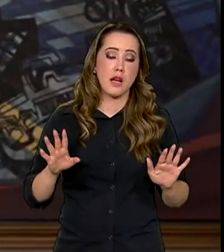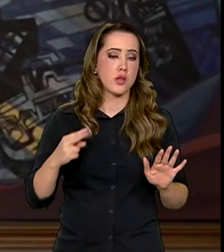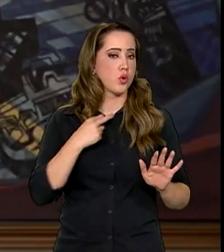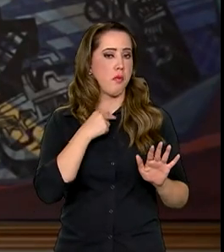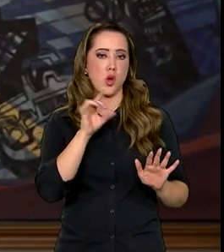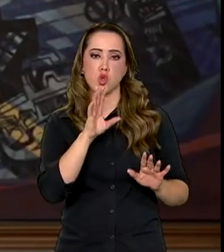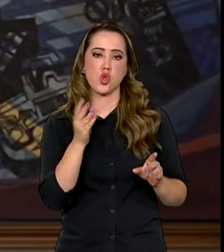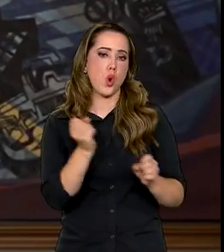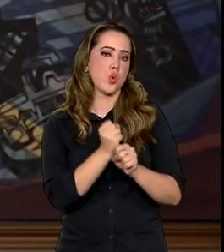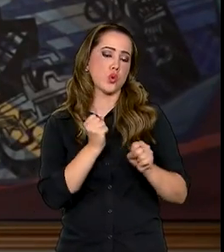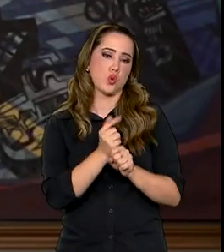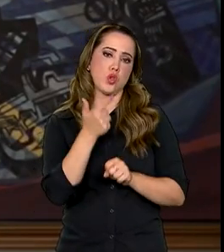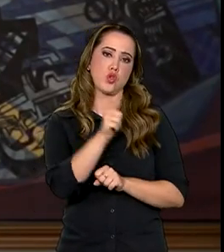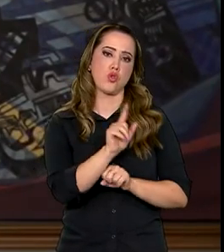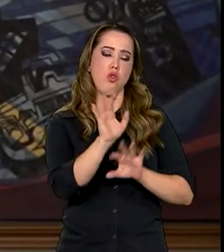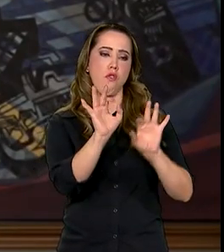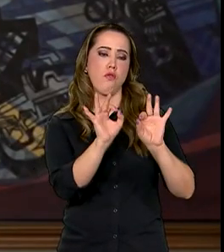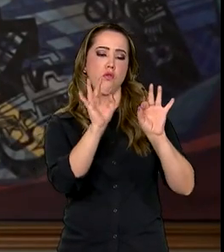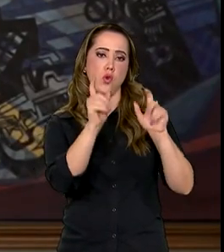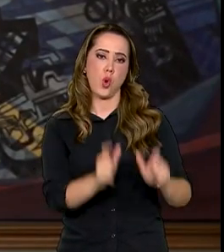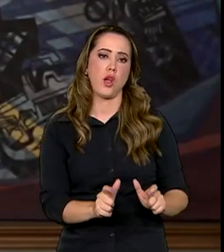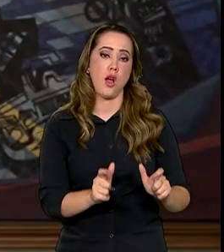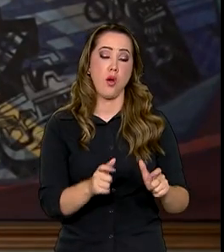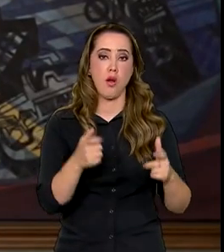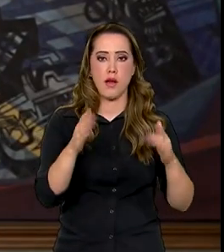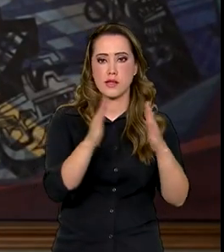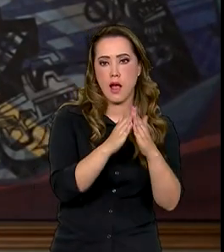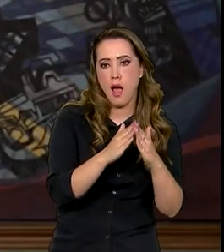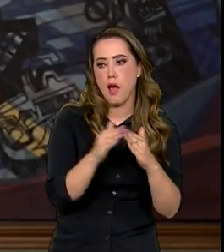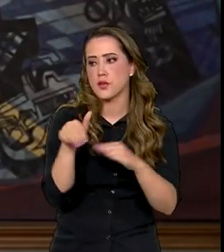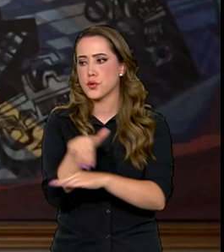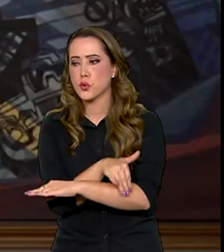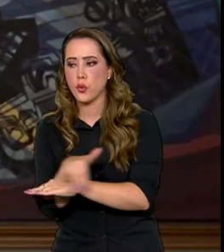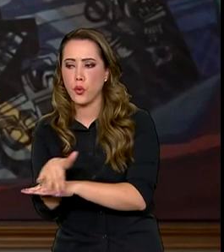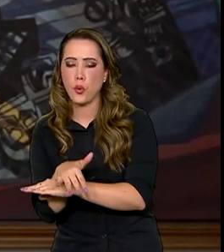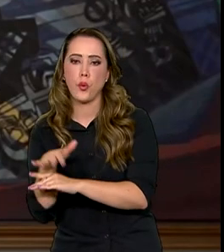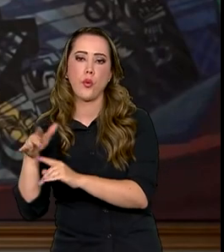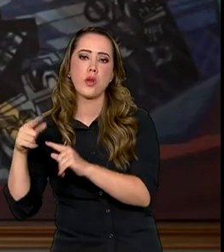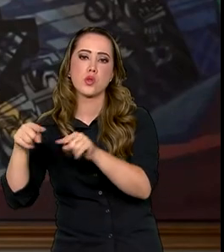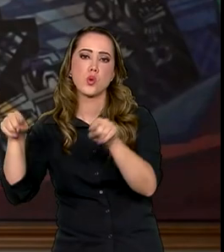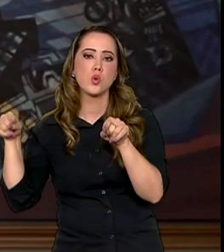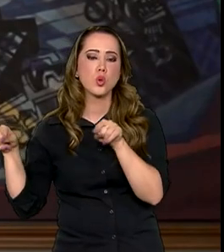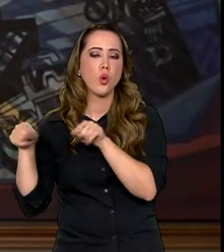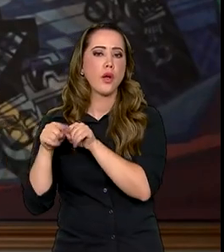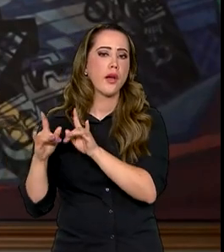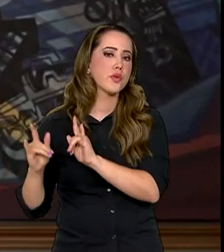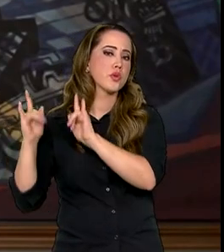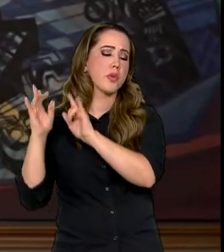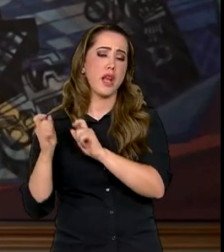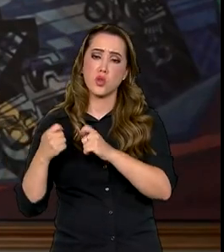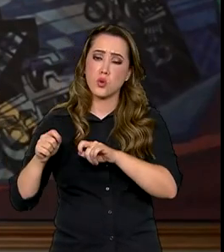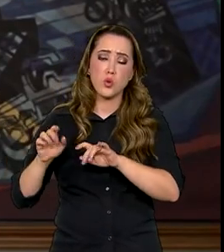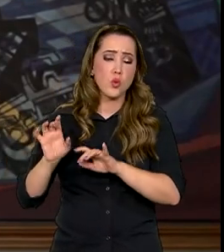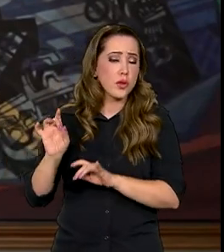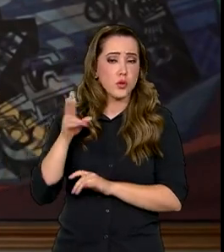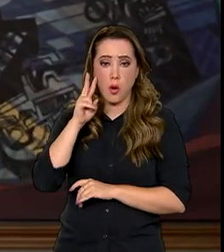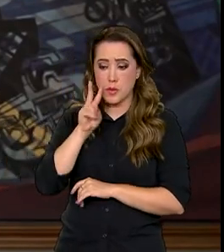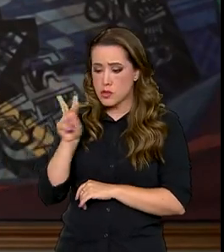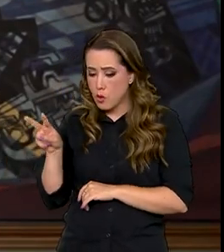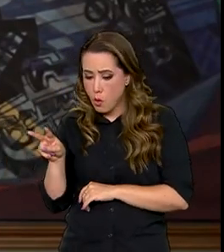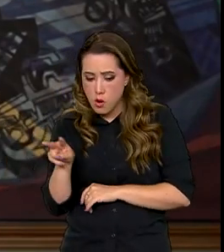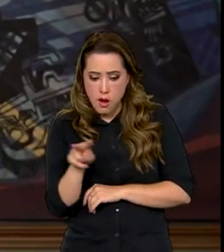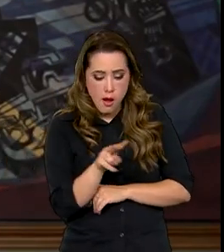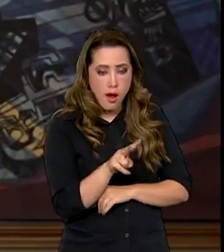reconstruir a arquitetura local, as casas, as ruas, as praças, os prédios públicos. Nós precisamos ter um olhar